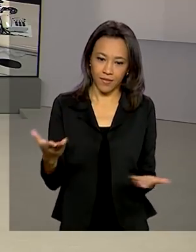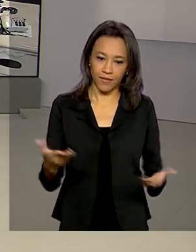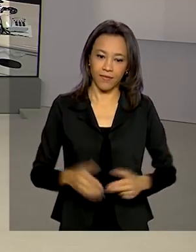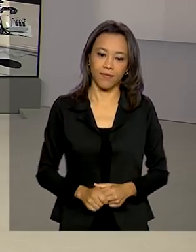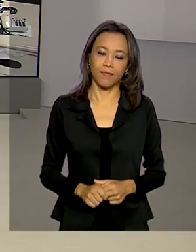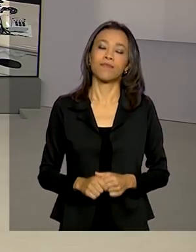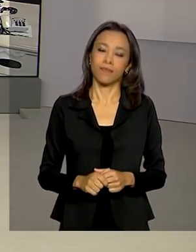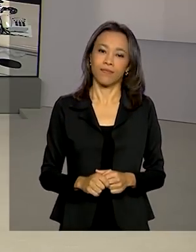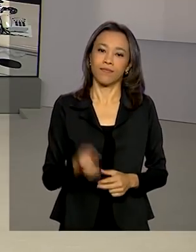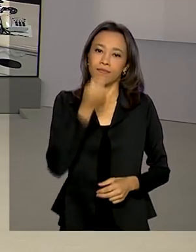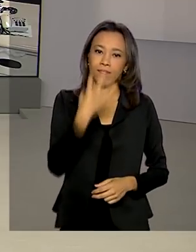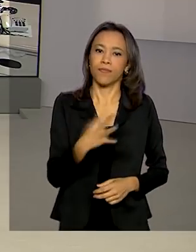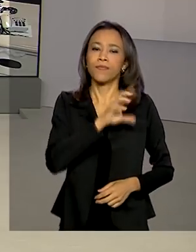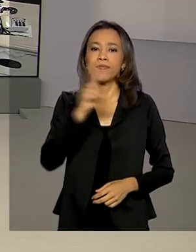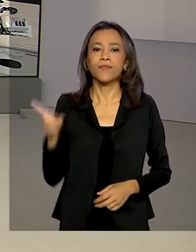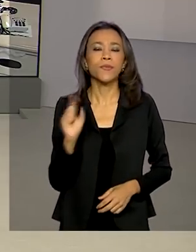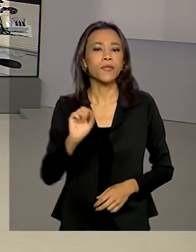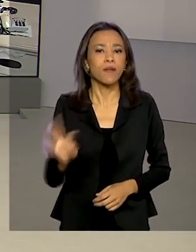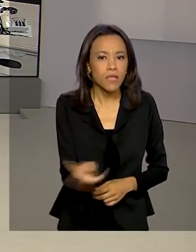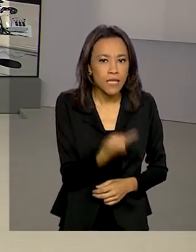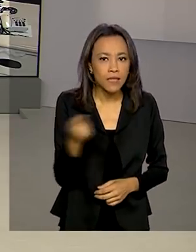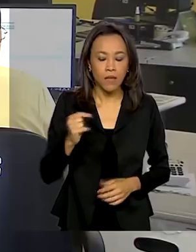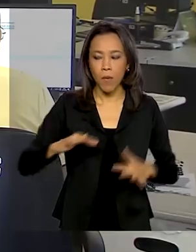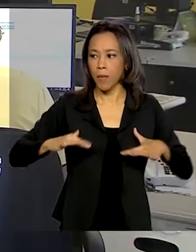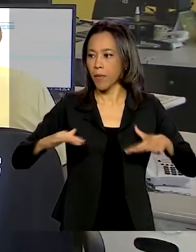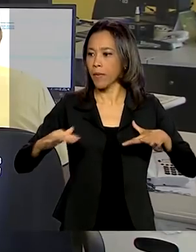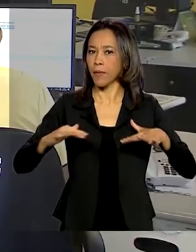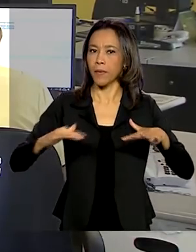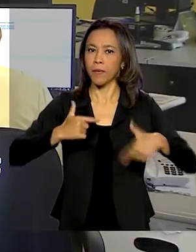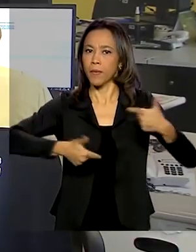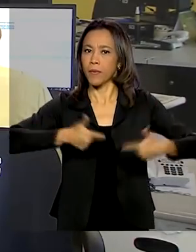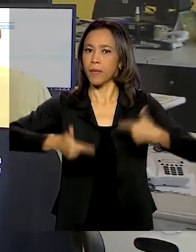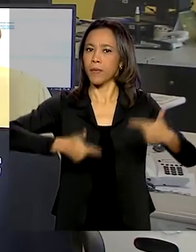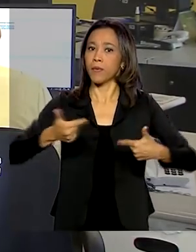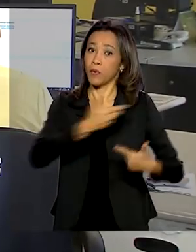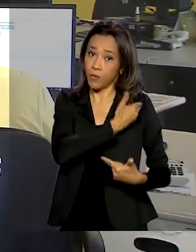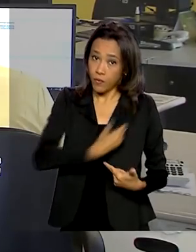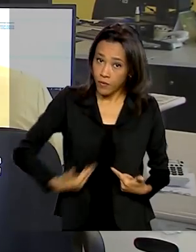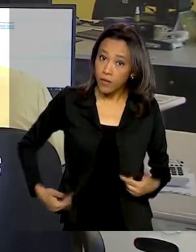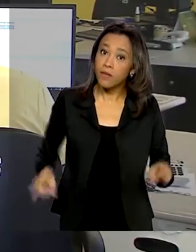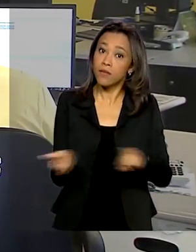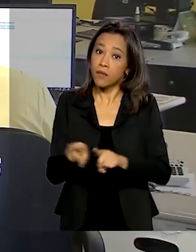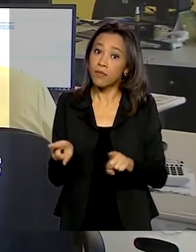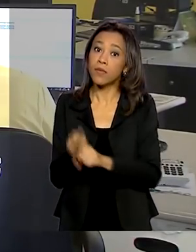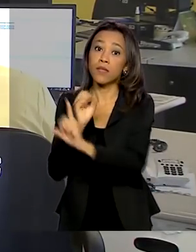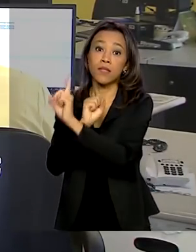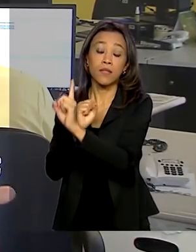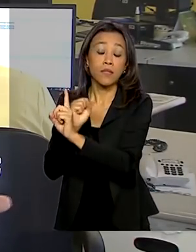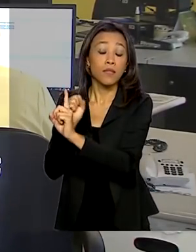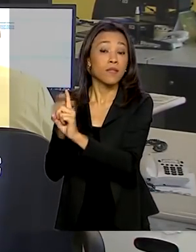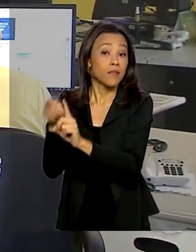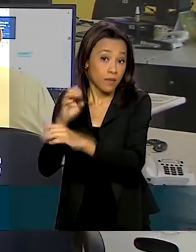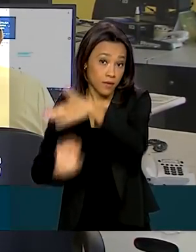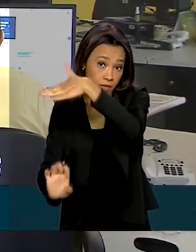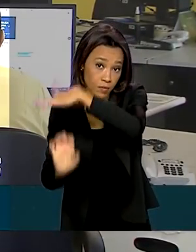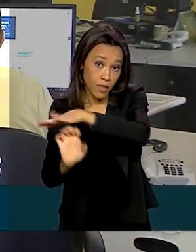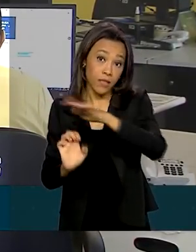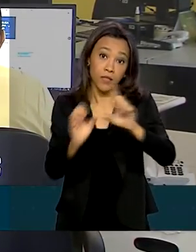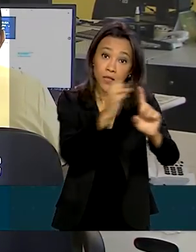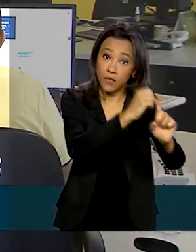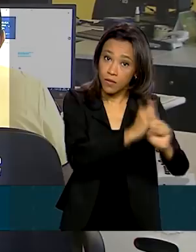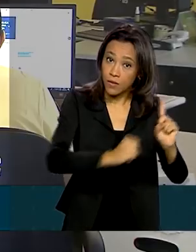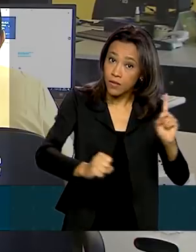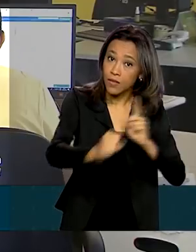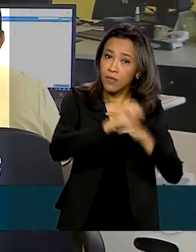Bom dia, Renato. O que ocorre é uma grande movimentação do governo, das empresas e da sociedade para tentar conter o avanço da